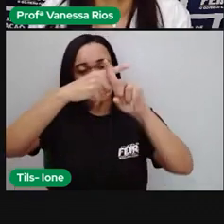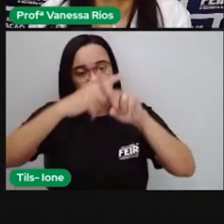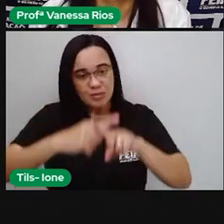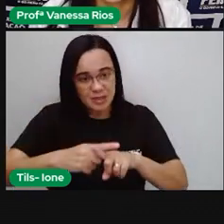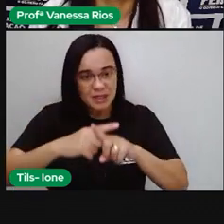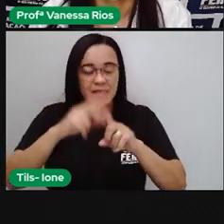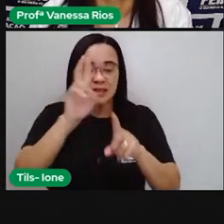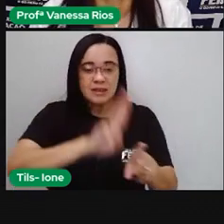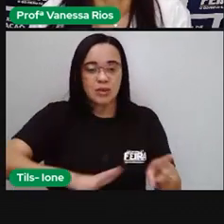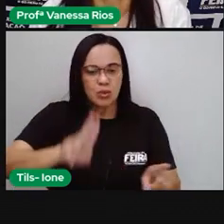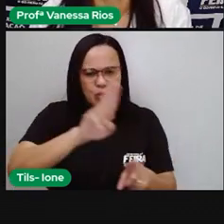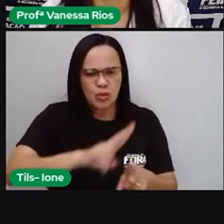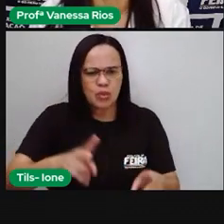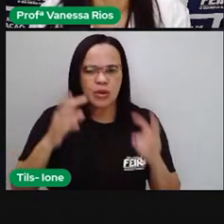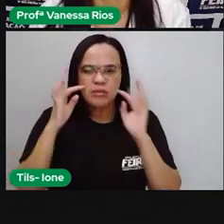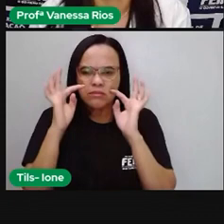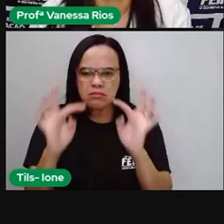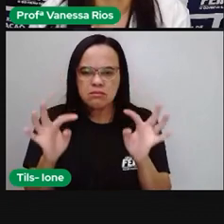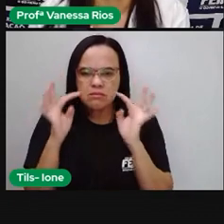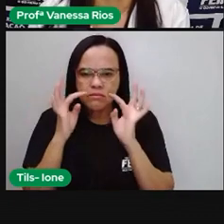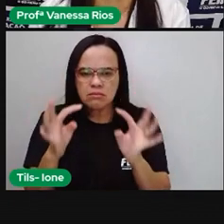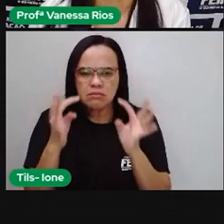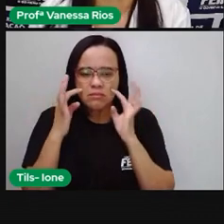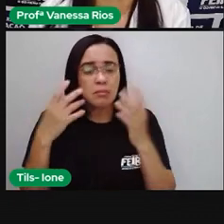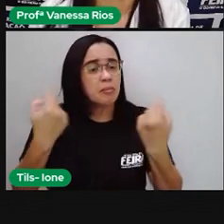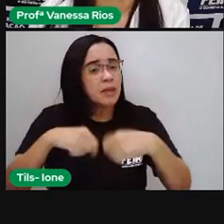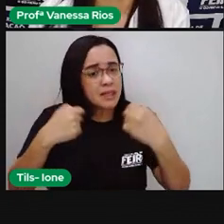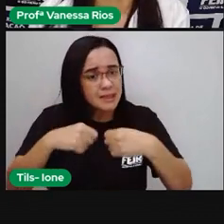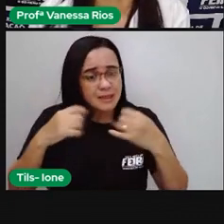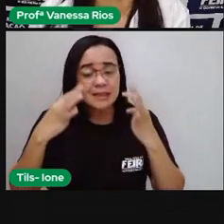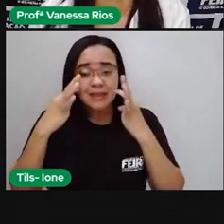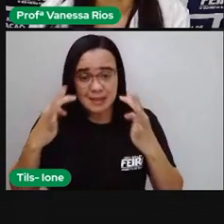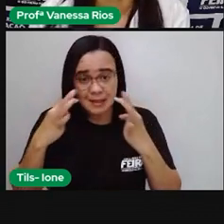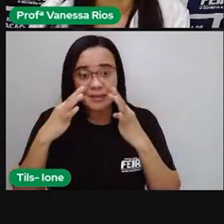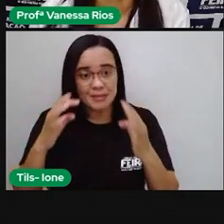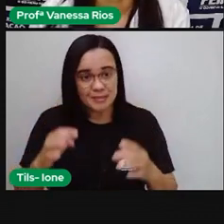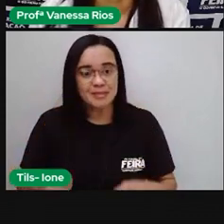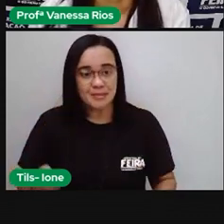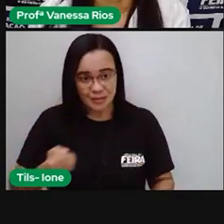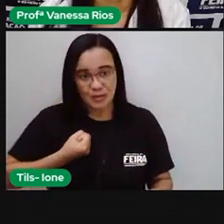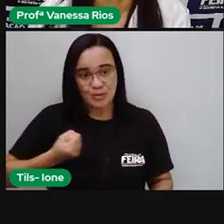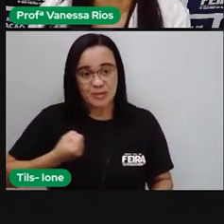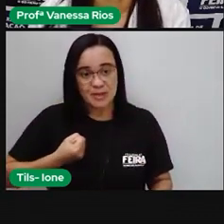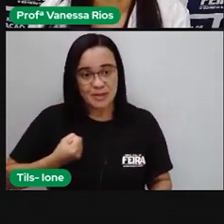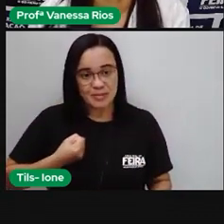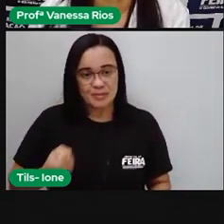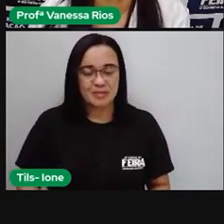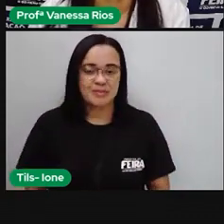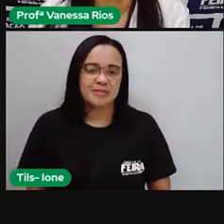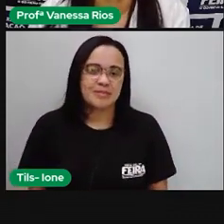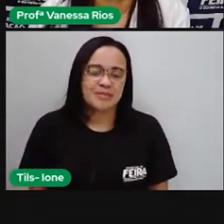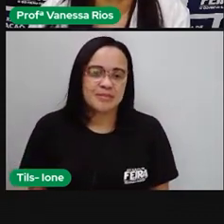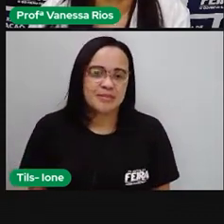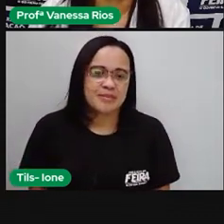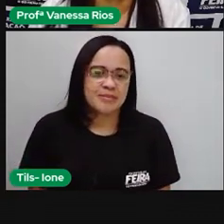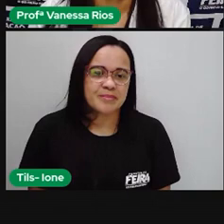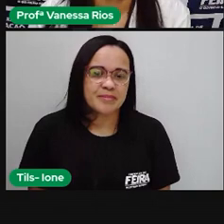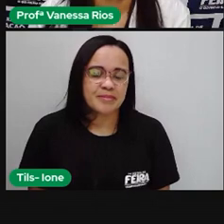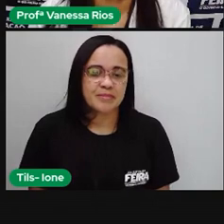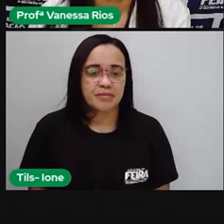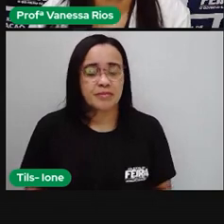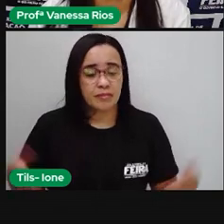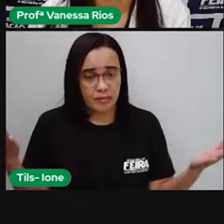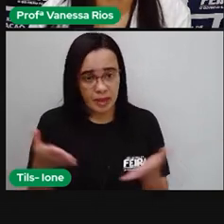vai observar aí os números decinais aparecendo. Mas aí a Pro vai utilizar aí